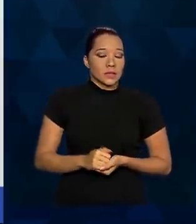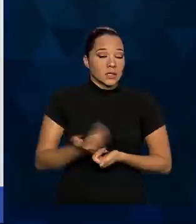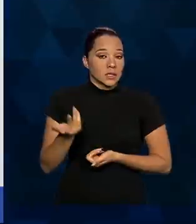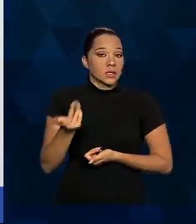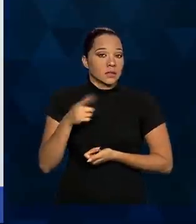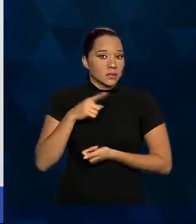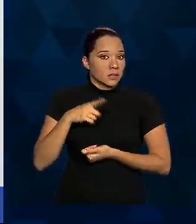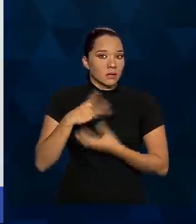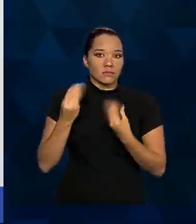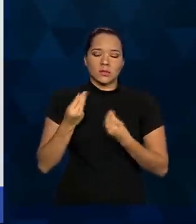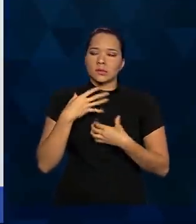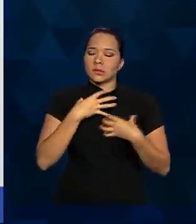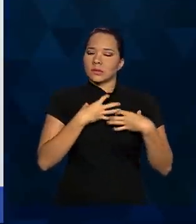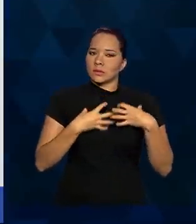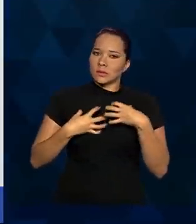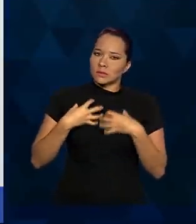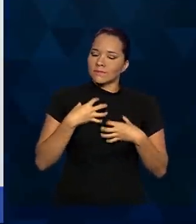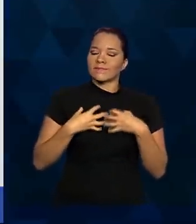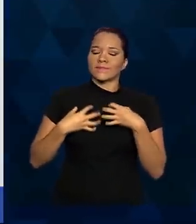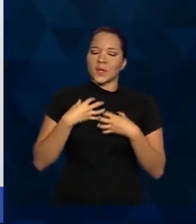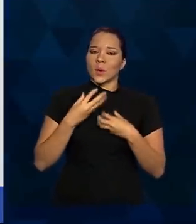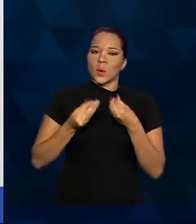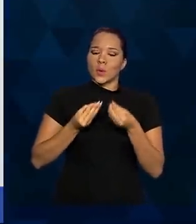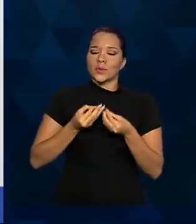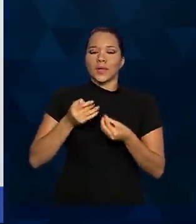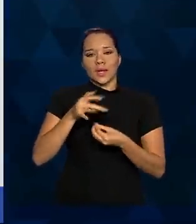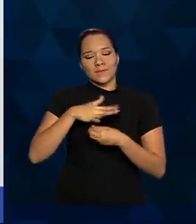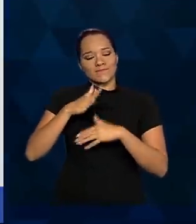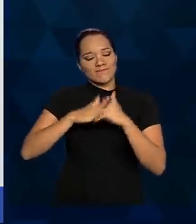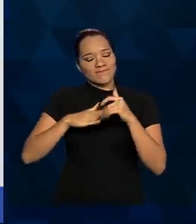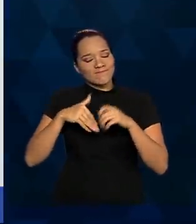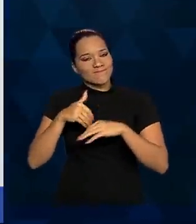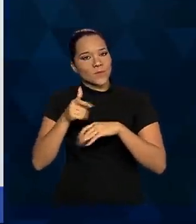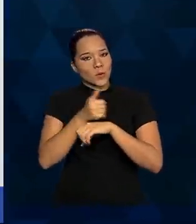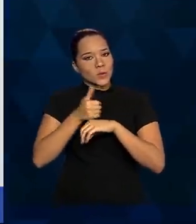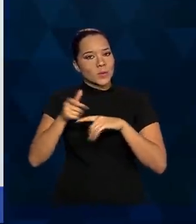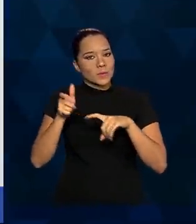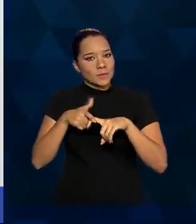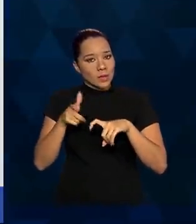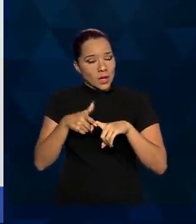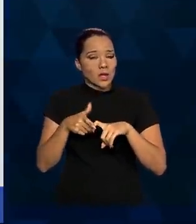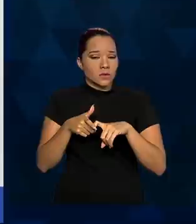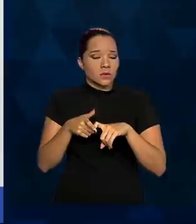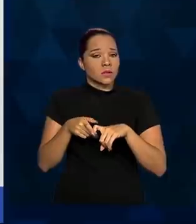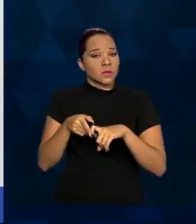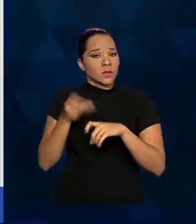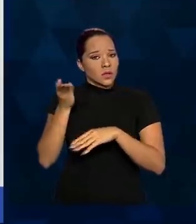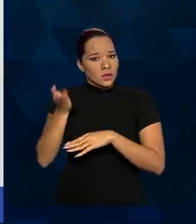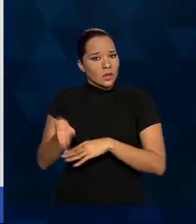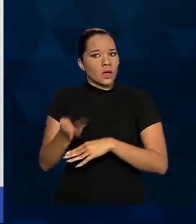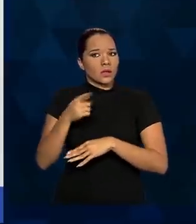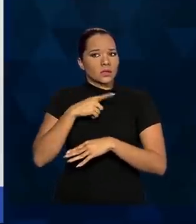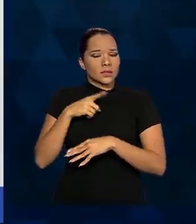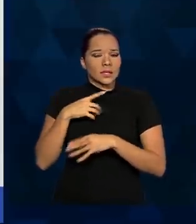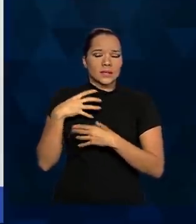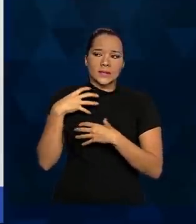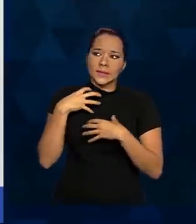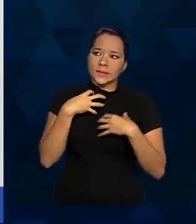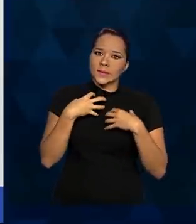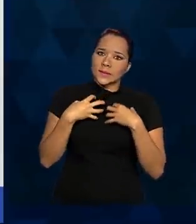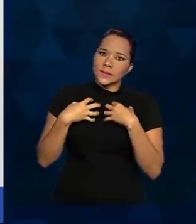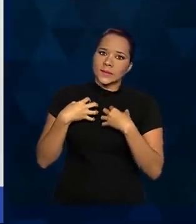gerado muito desconforto, inclusive, entre profissionais médicos, que se encontram, de certa forma, acossados,